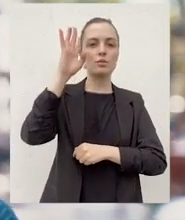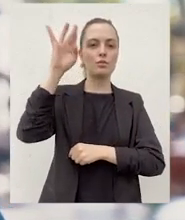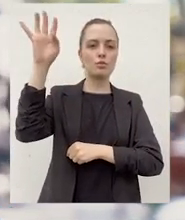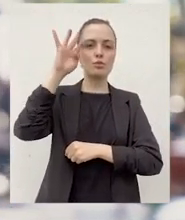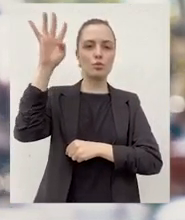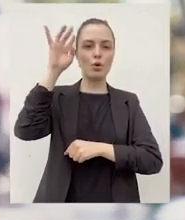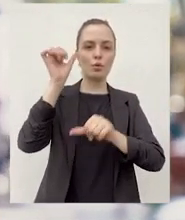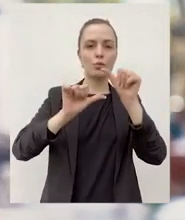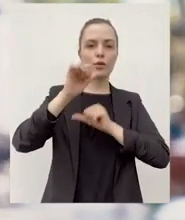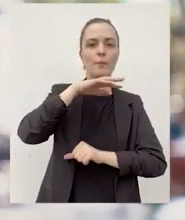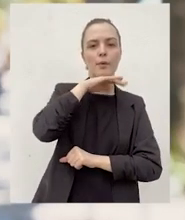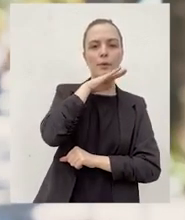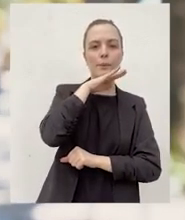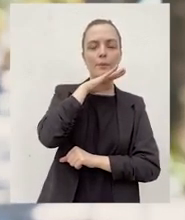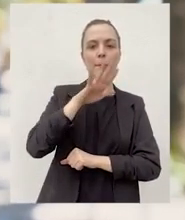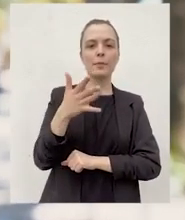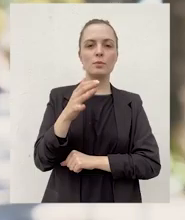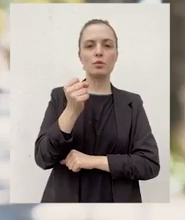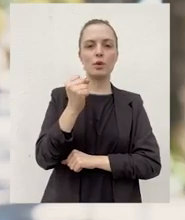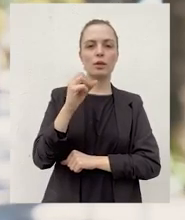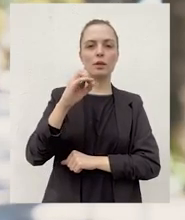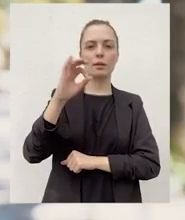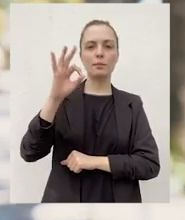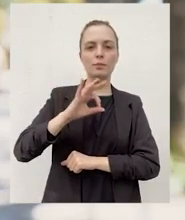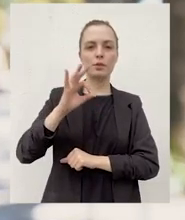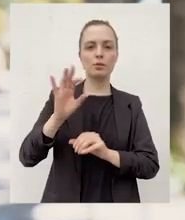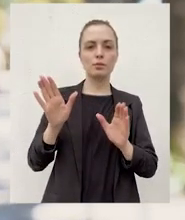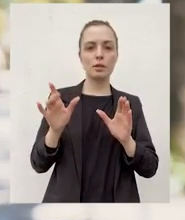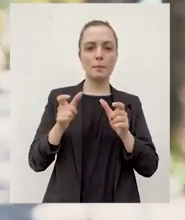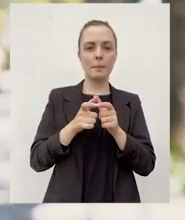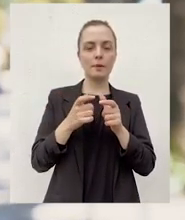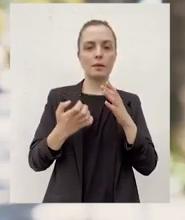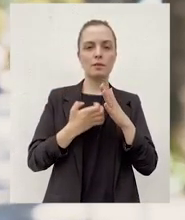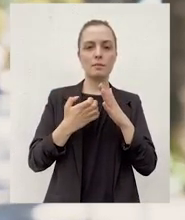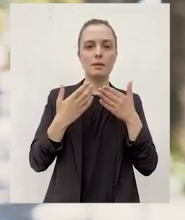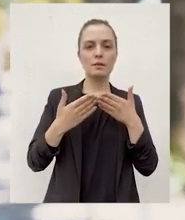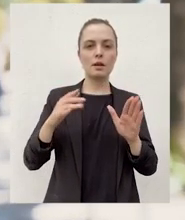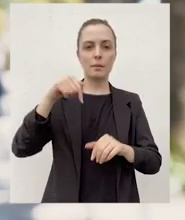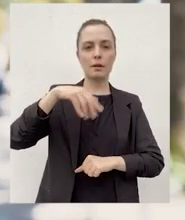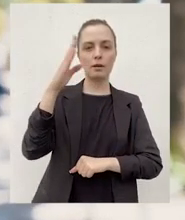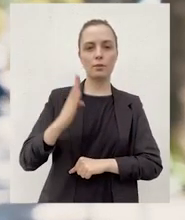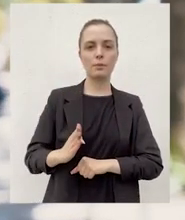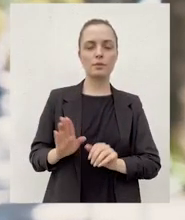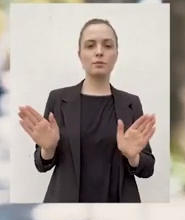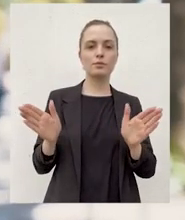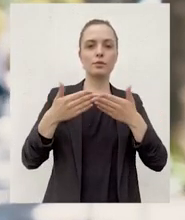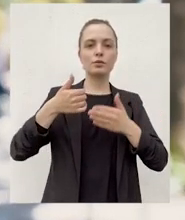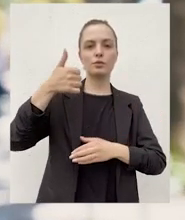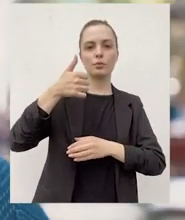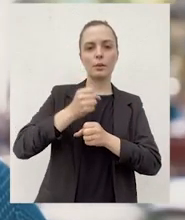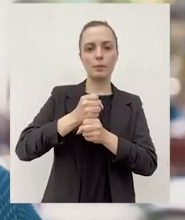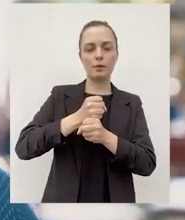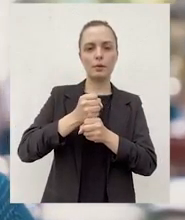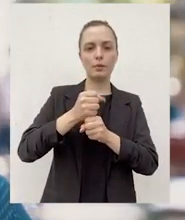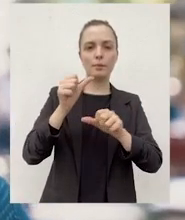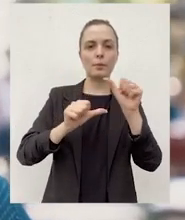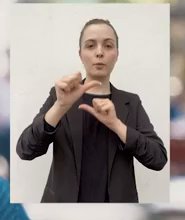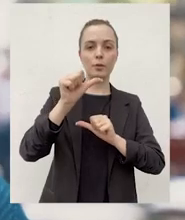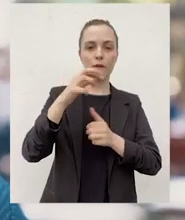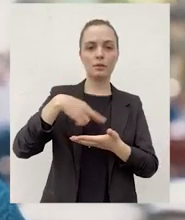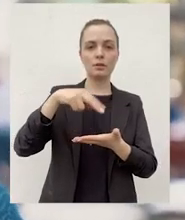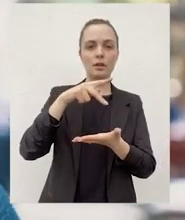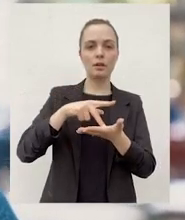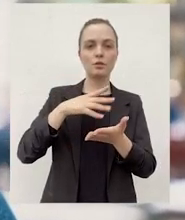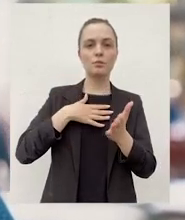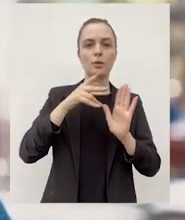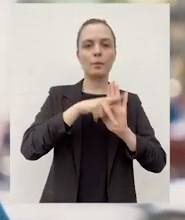fazendo o teu sonho um pesadelo. Cerca de 80% das micro e pequenas empresas que abrem no Brasil fecham já no primeiro ano. Para mudar essa realidade,